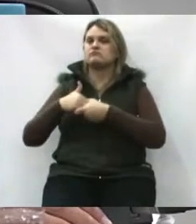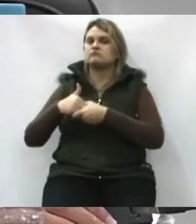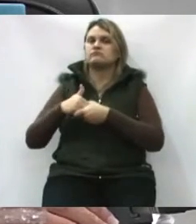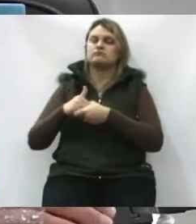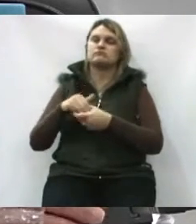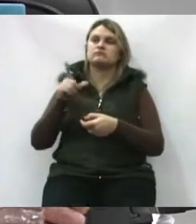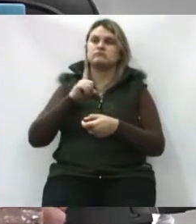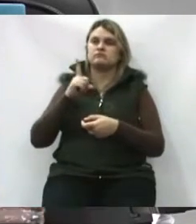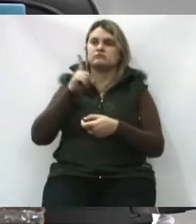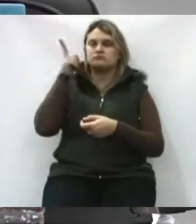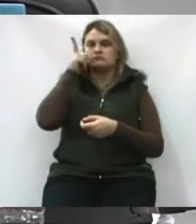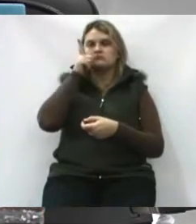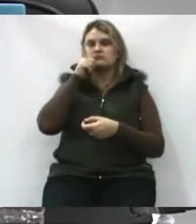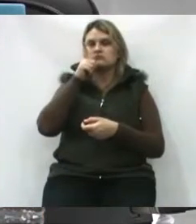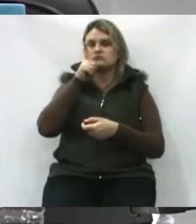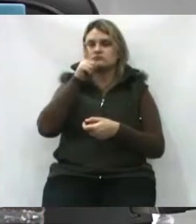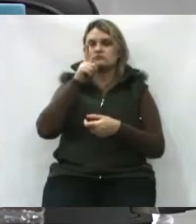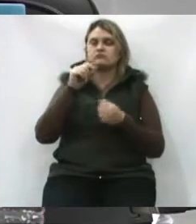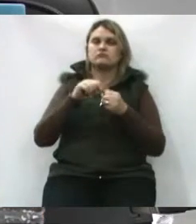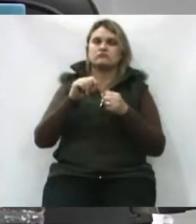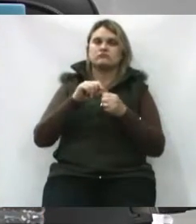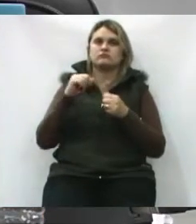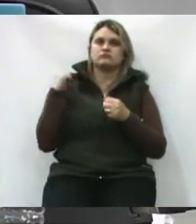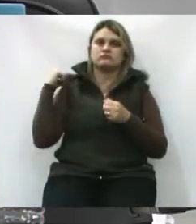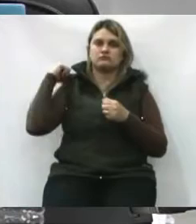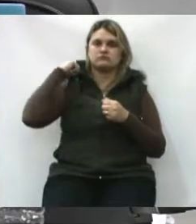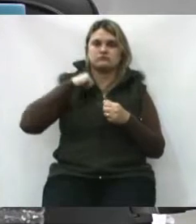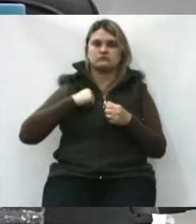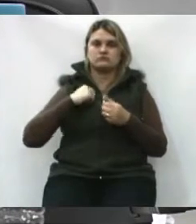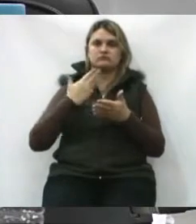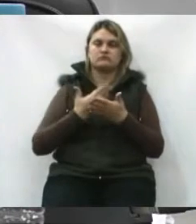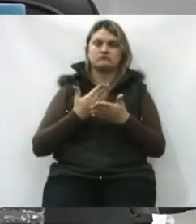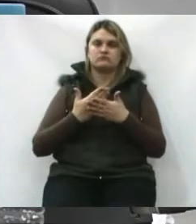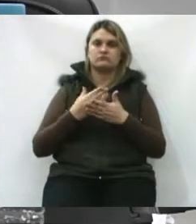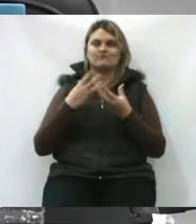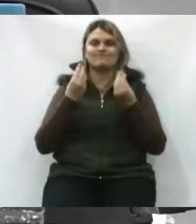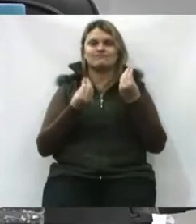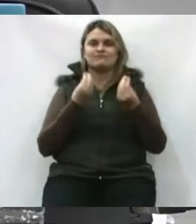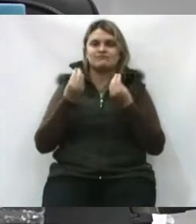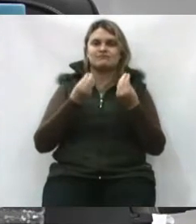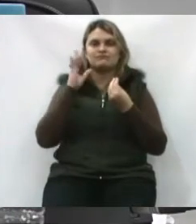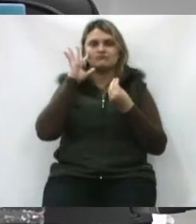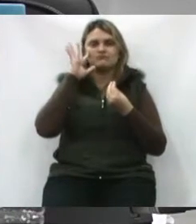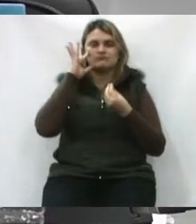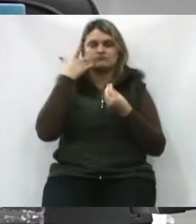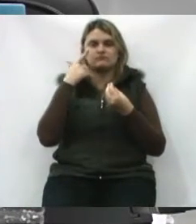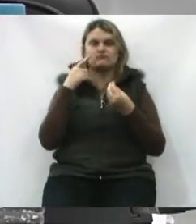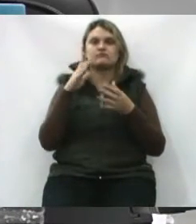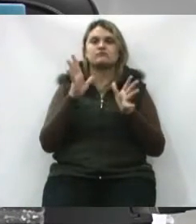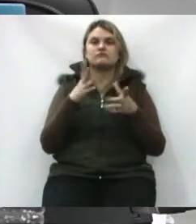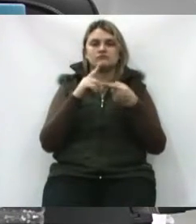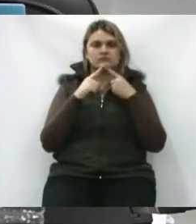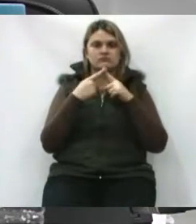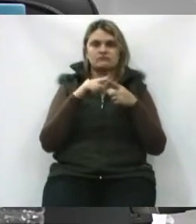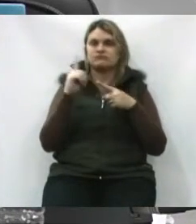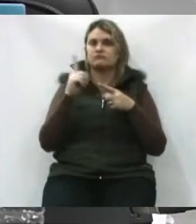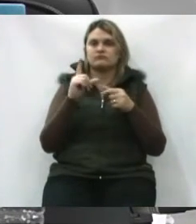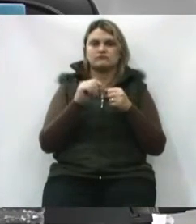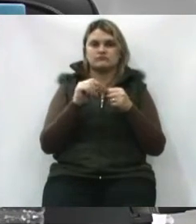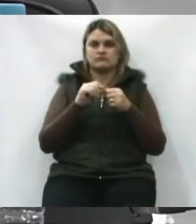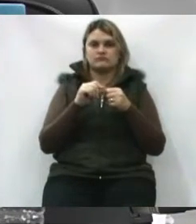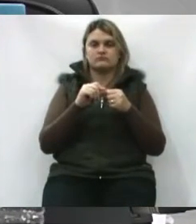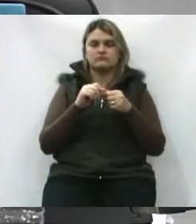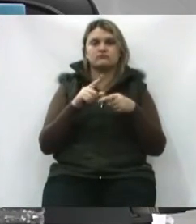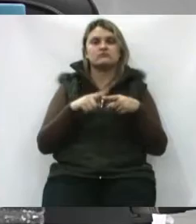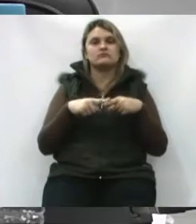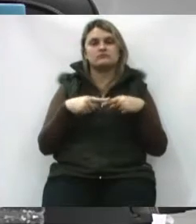por estar fazendo o que se foi permitido e praticamente não foi cumprido.